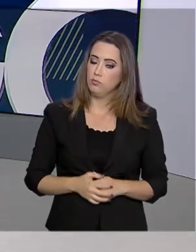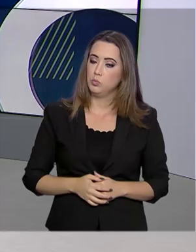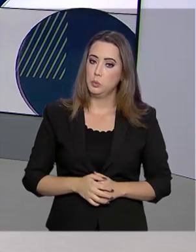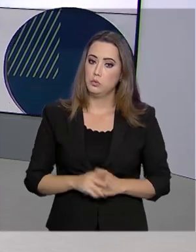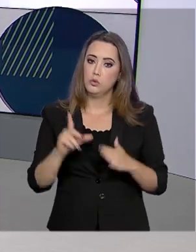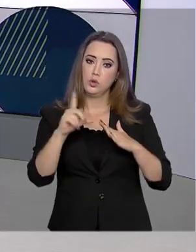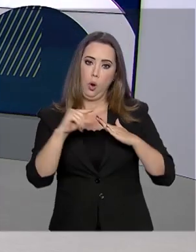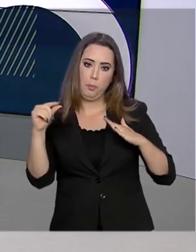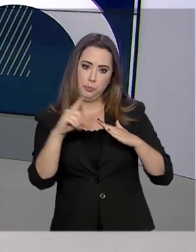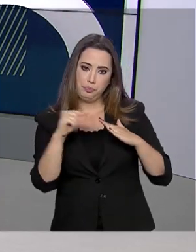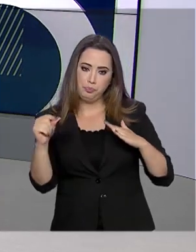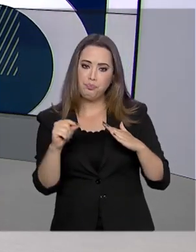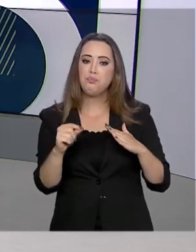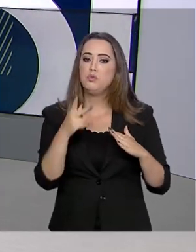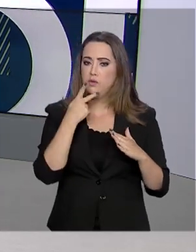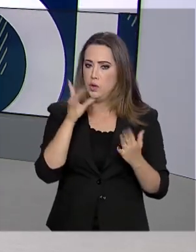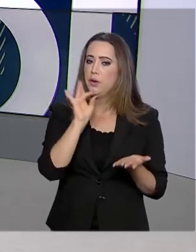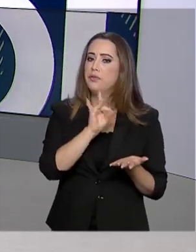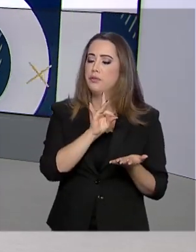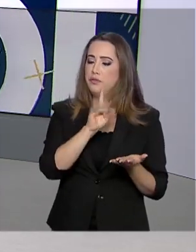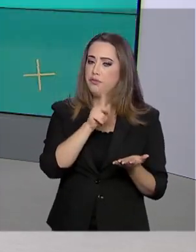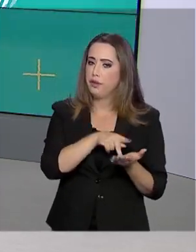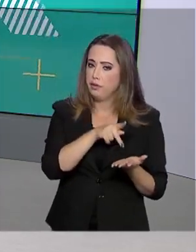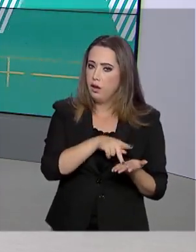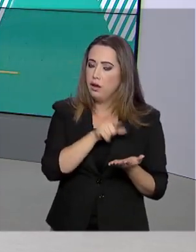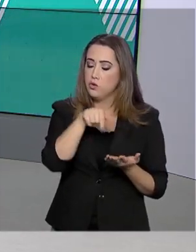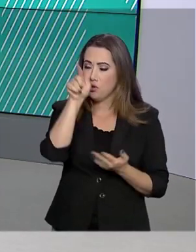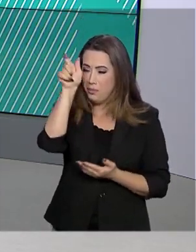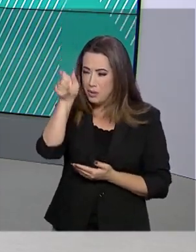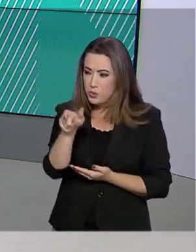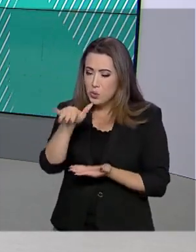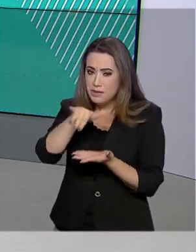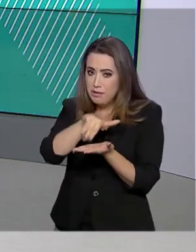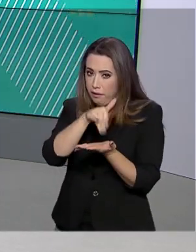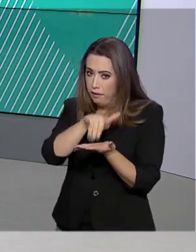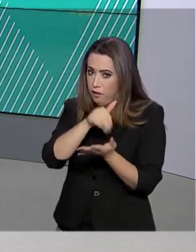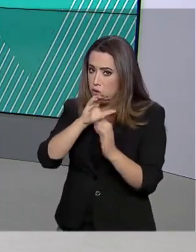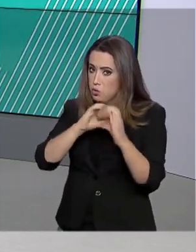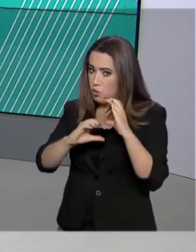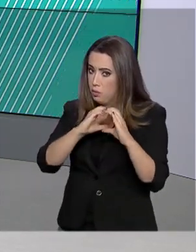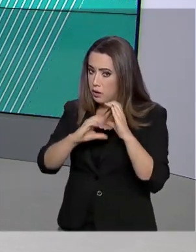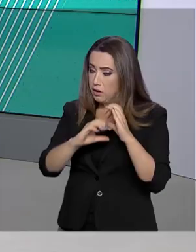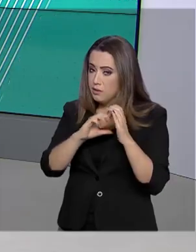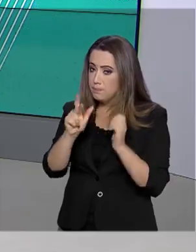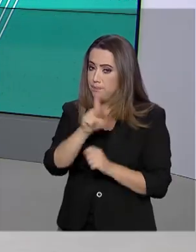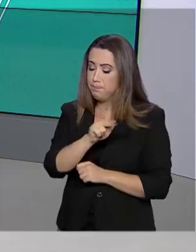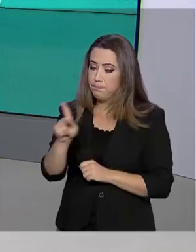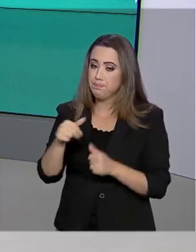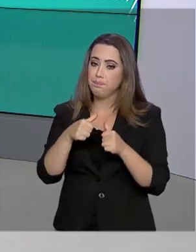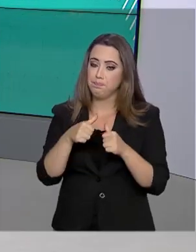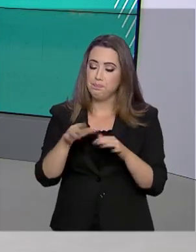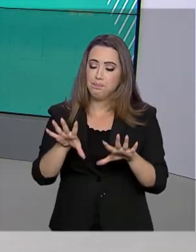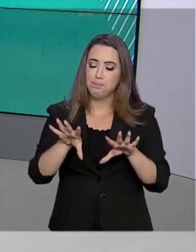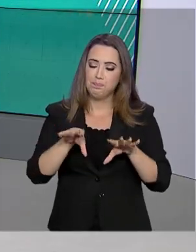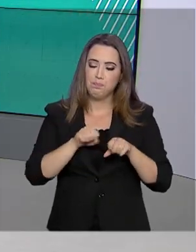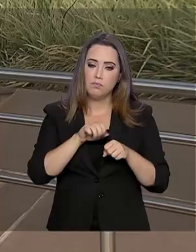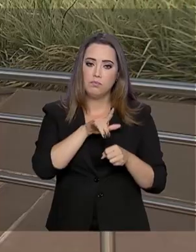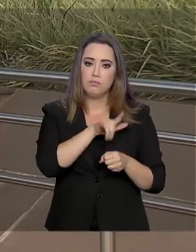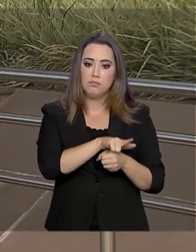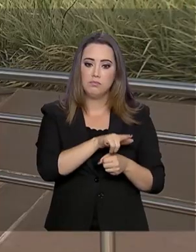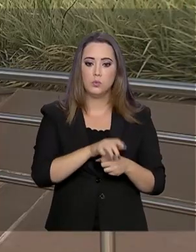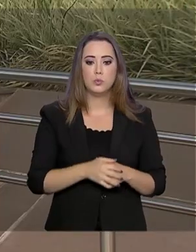O Palácio do Planalto confirmou que o secretário de Comunicação da Presidência, Fábio Weingarten, está com o novo coronavírus.